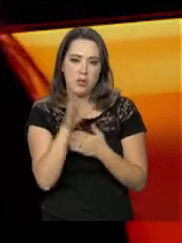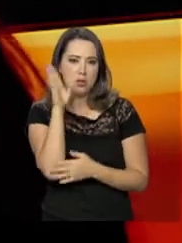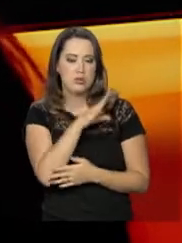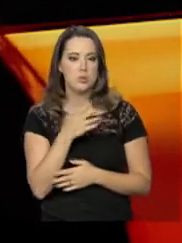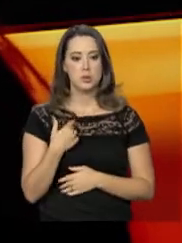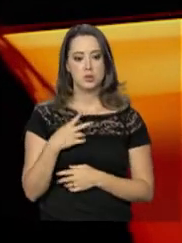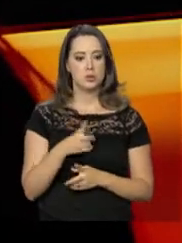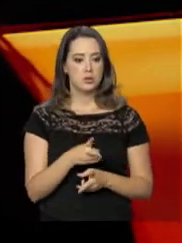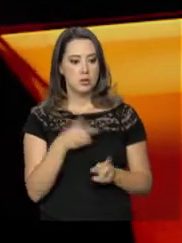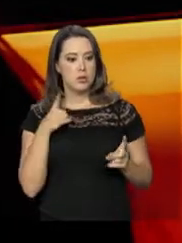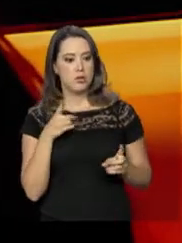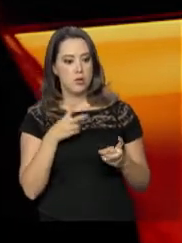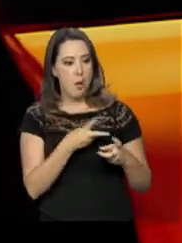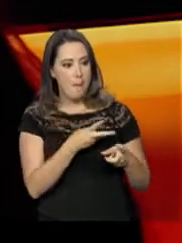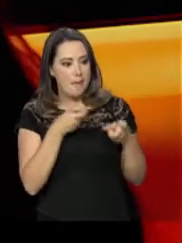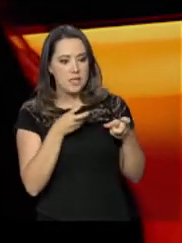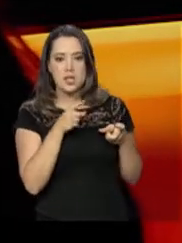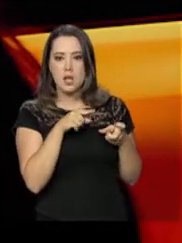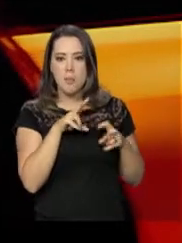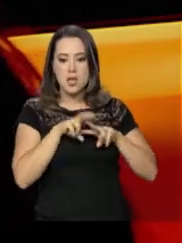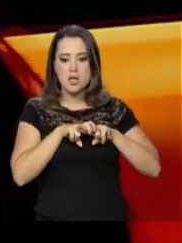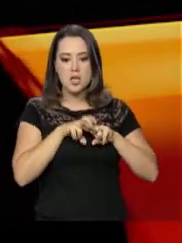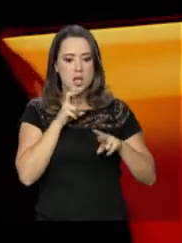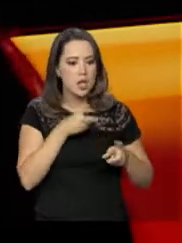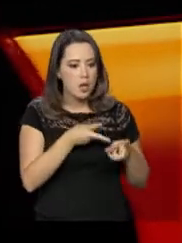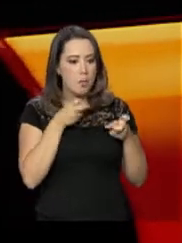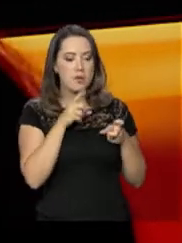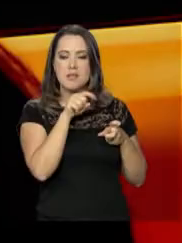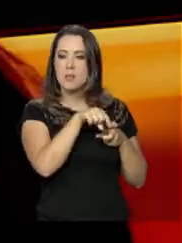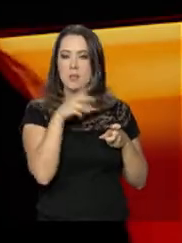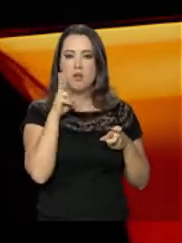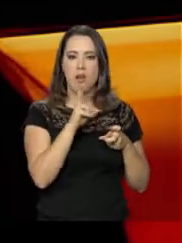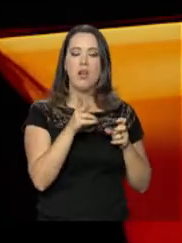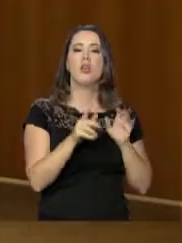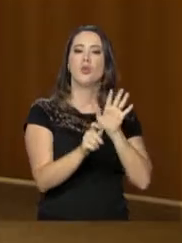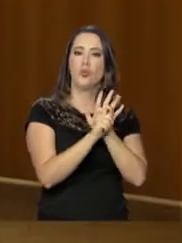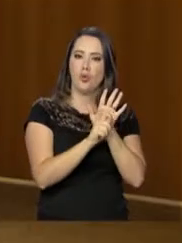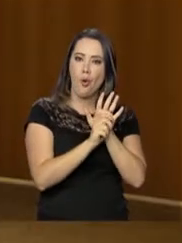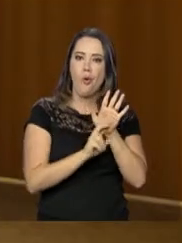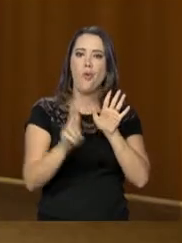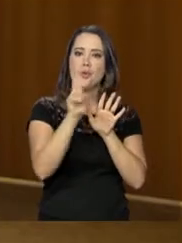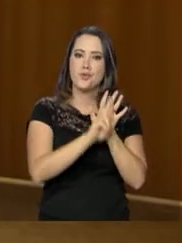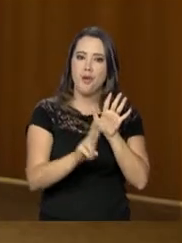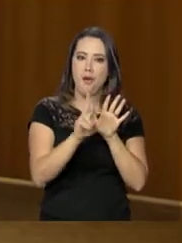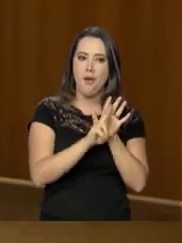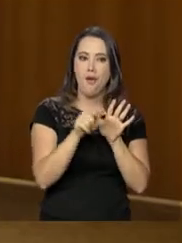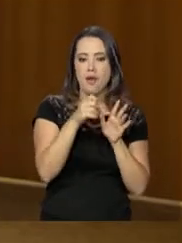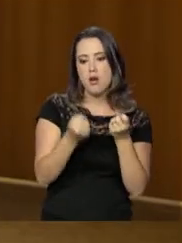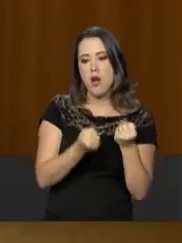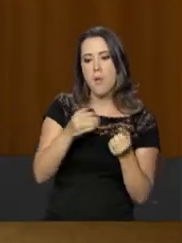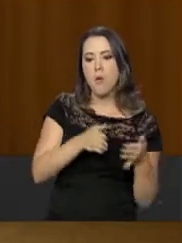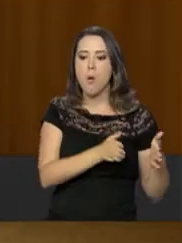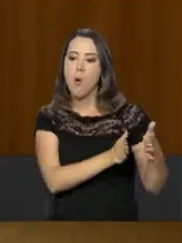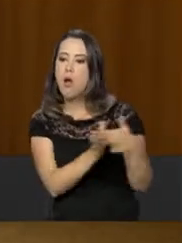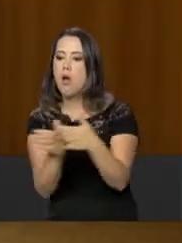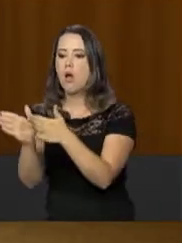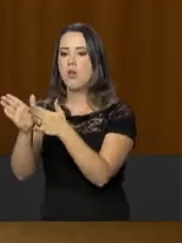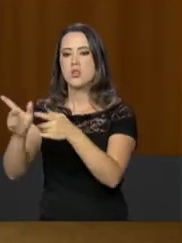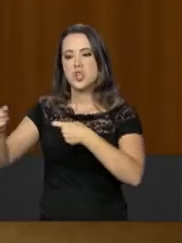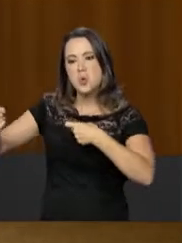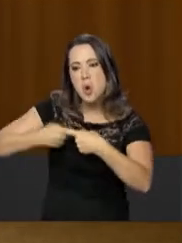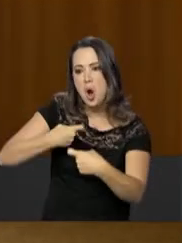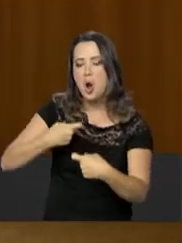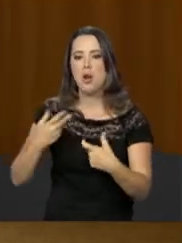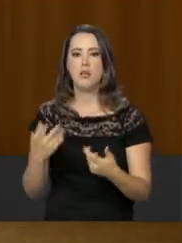percebi que ele estava drogado. Aí ele desviou o caminho, aí foi onde aconteceu. Neste caso, a polícia conseguiu encontrar o